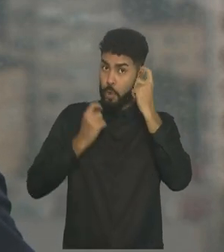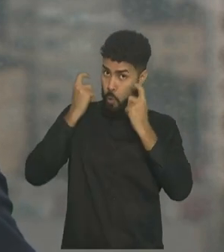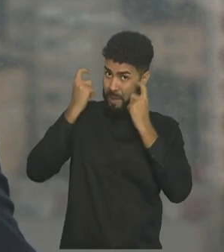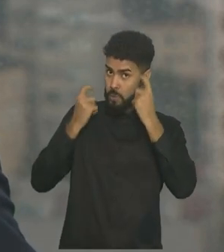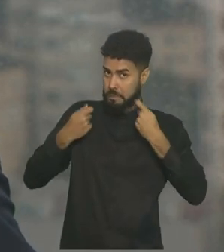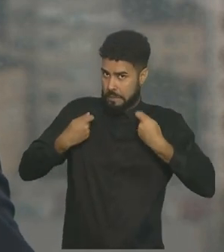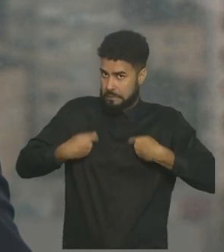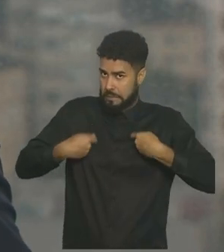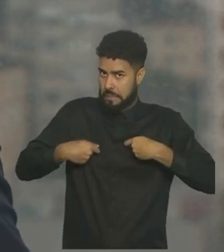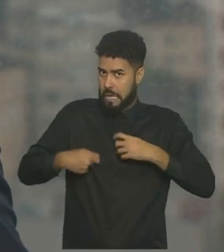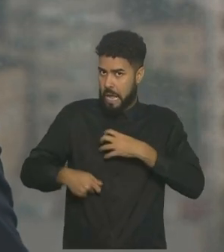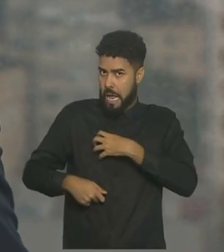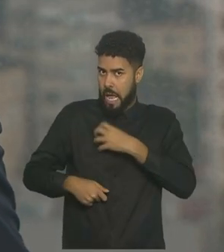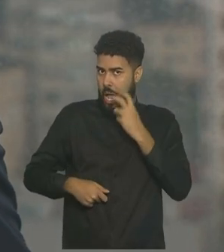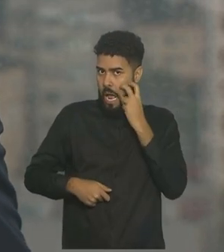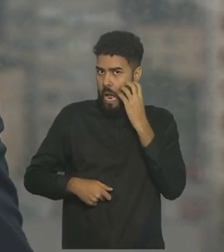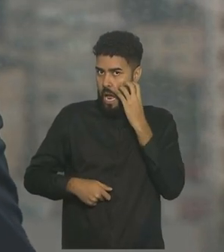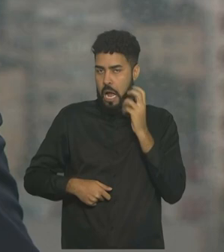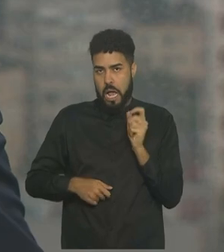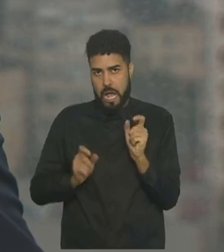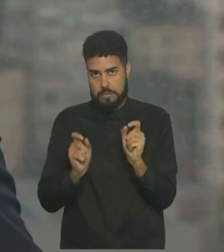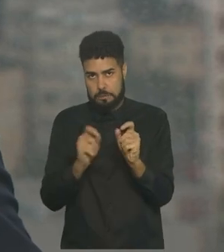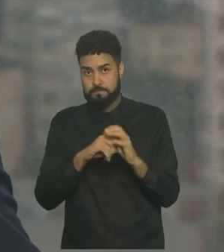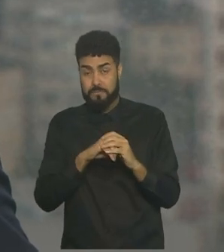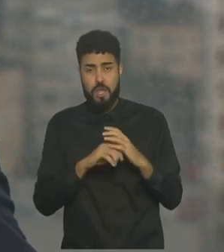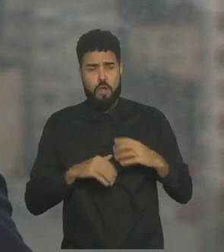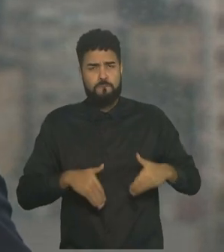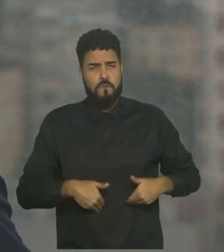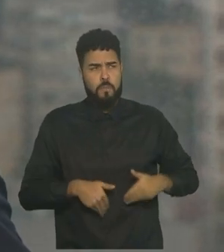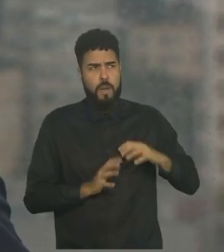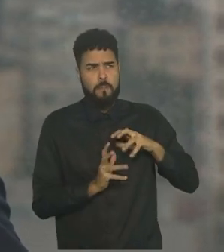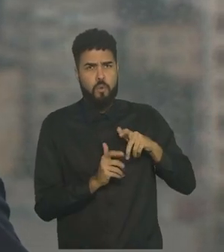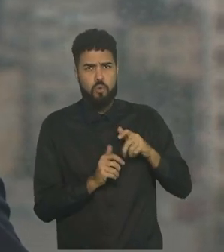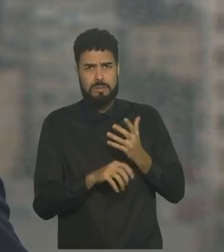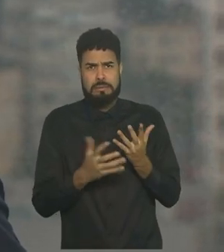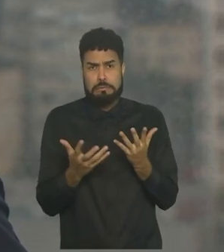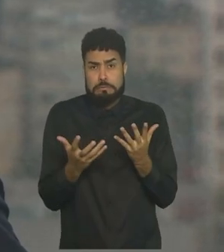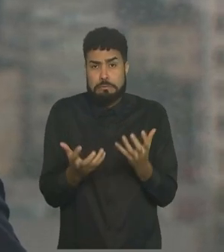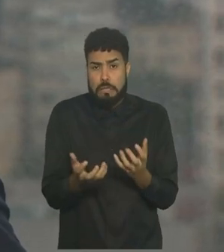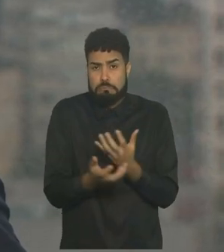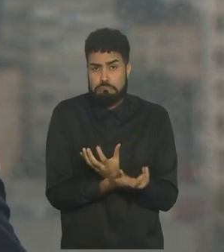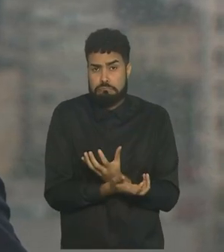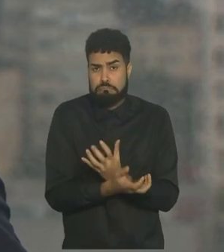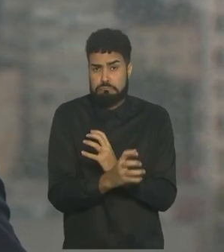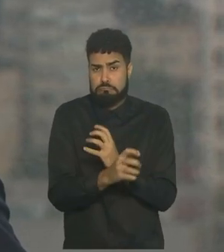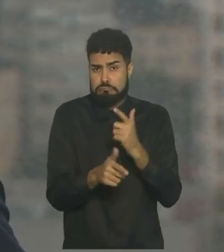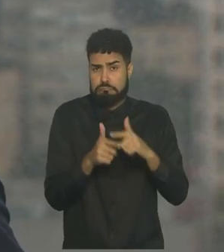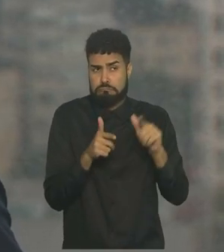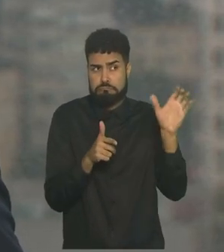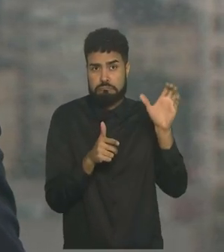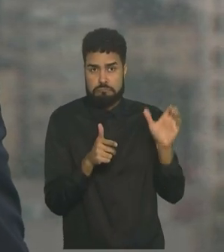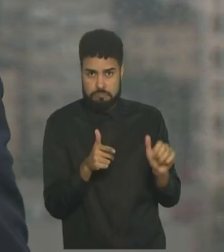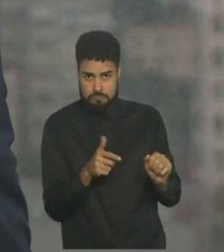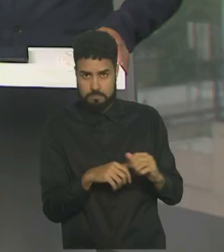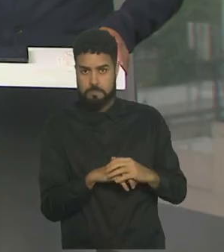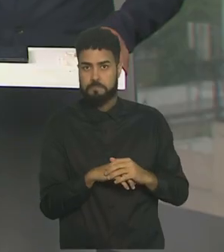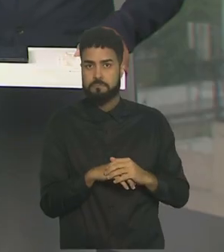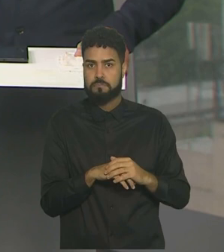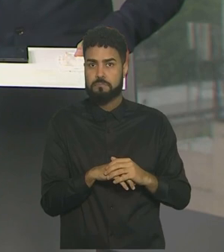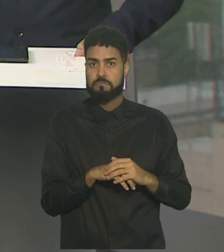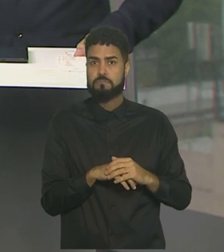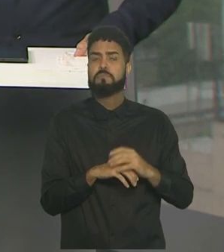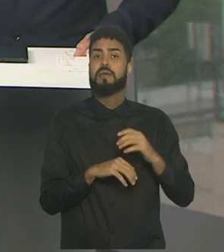necessária com o câncer de mama. A fome pelo mundo, a seca agrava ainda mais o problema em países africanos.